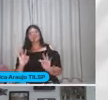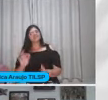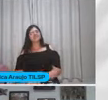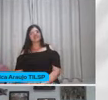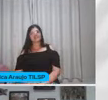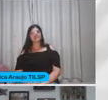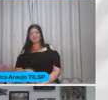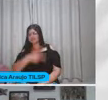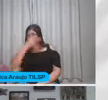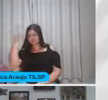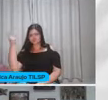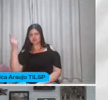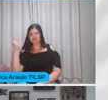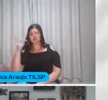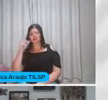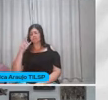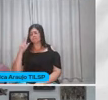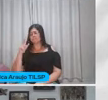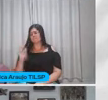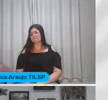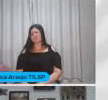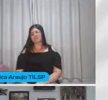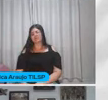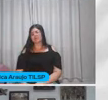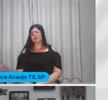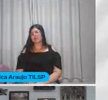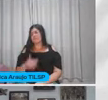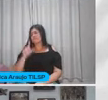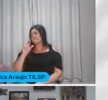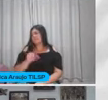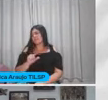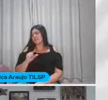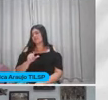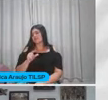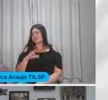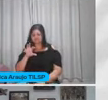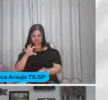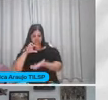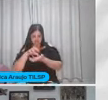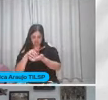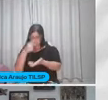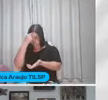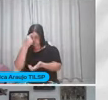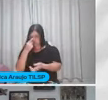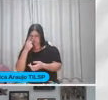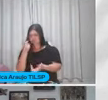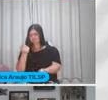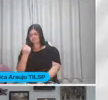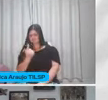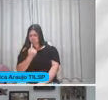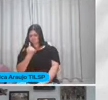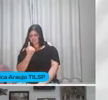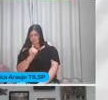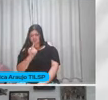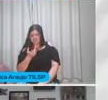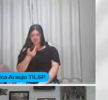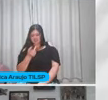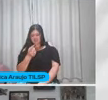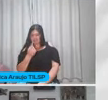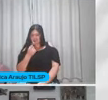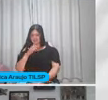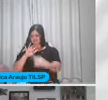são menos Egoístas Egocentristas Materialistas E realmente Mais